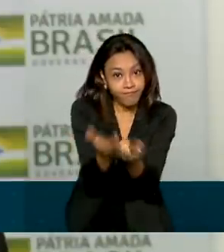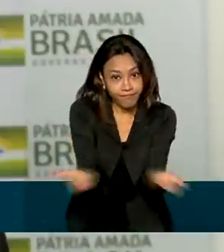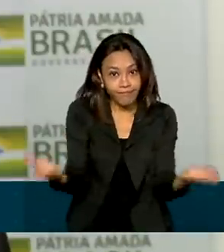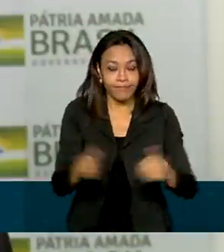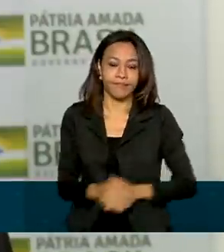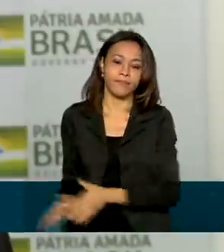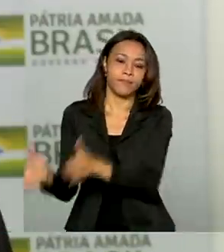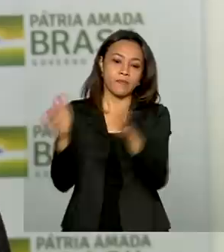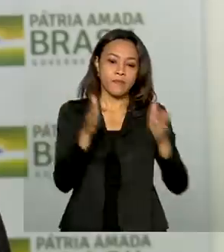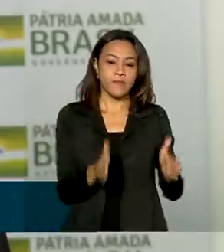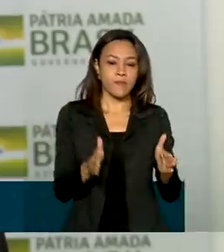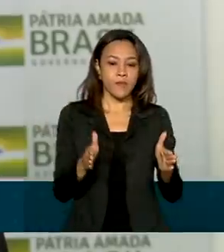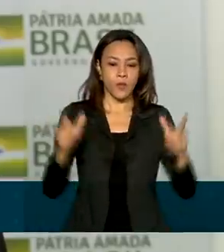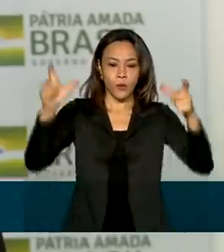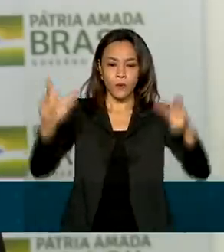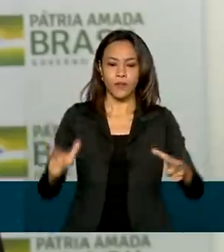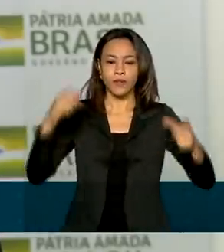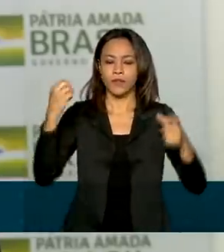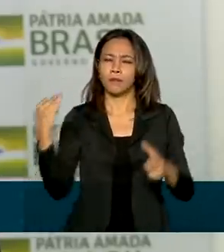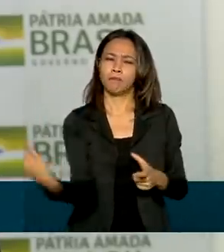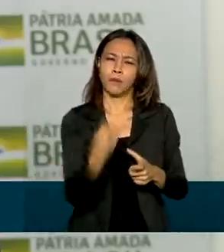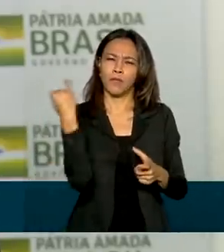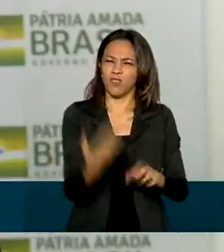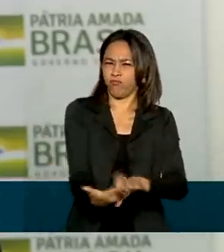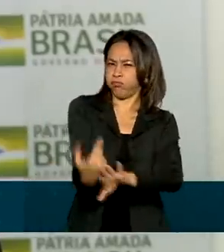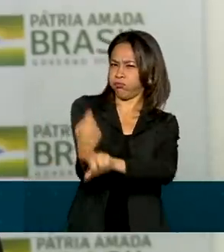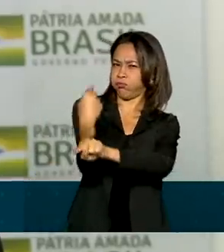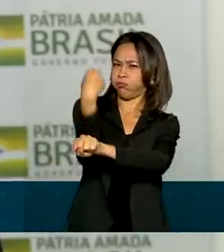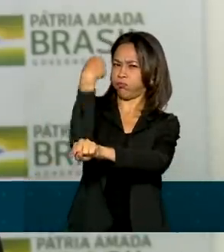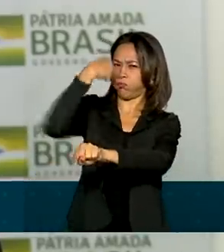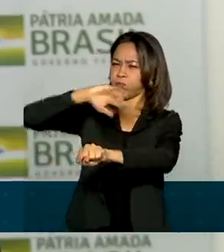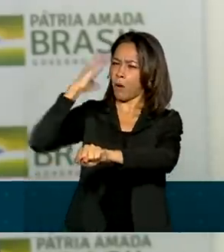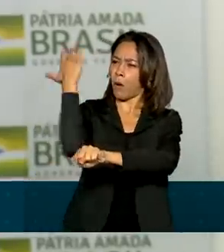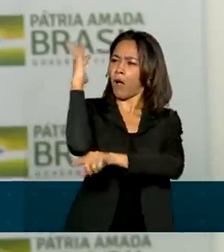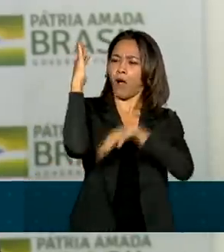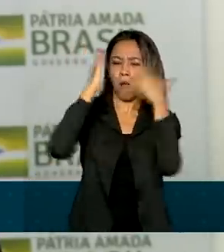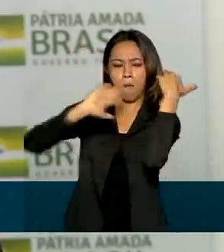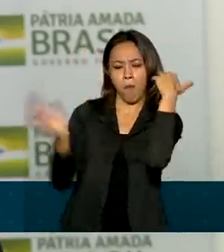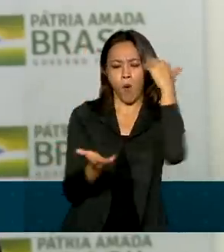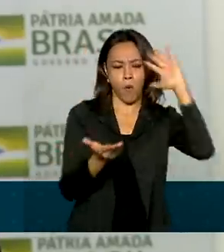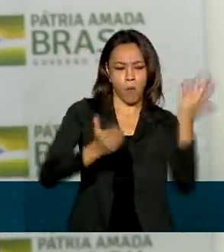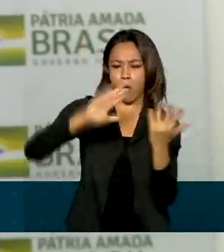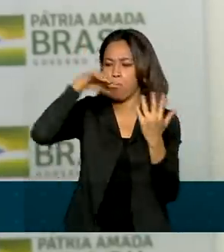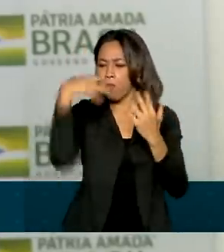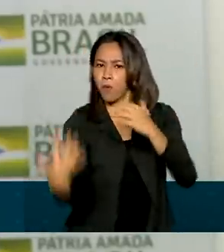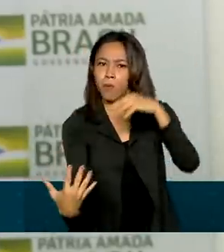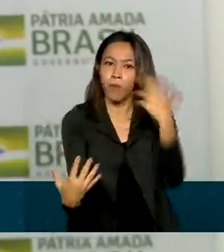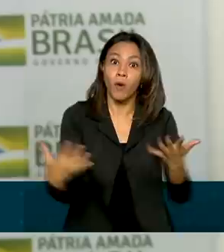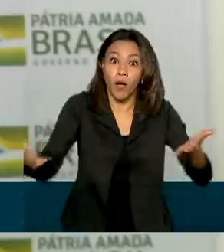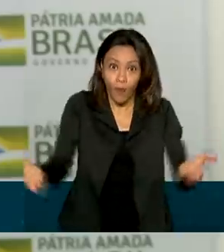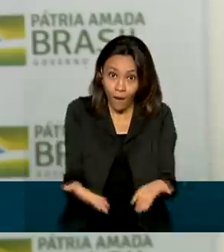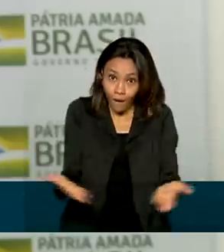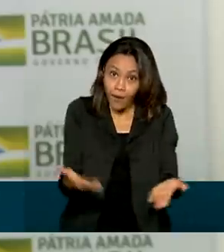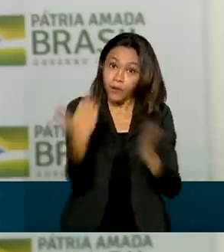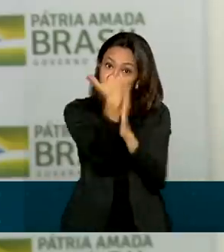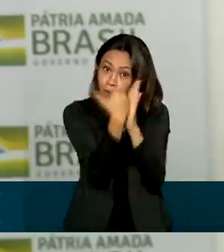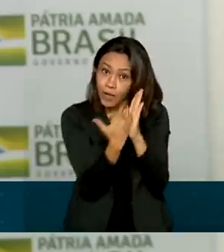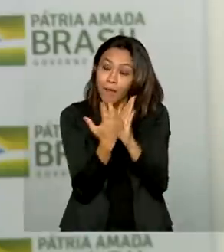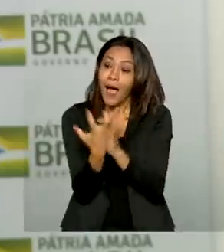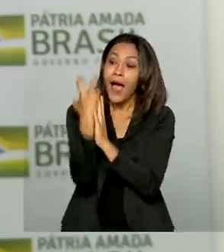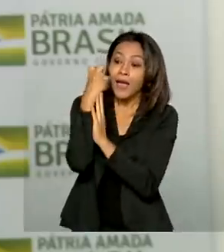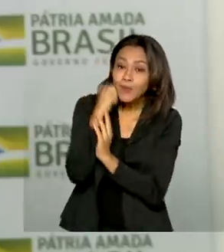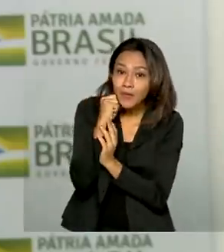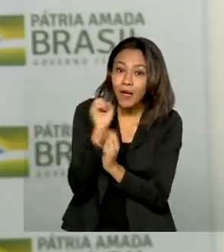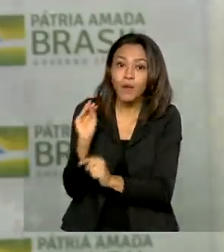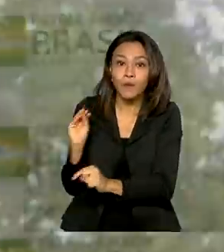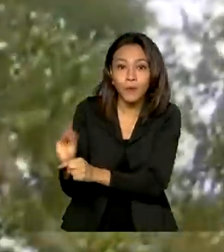importante onde houve aumento do desmatamento ao longo dos últimos anos e essa medida do Adote um Parque ajudará, inclusive, a